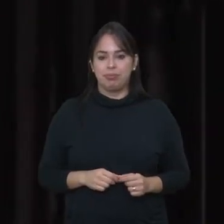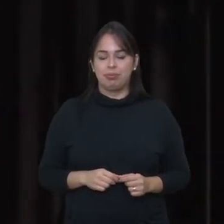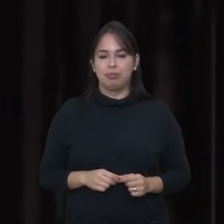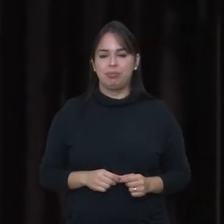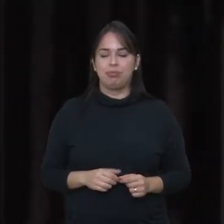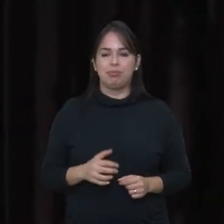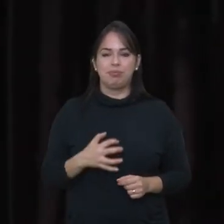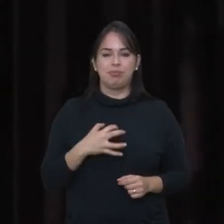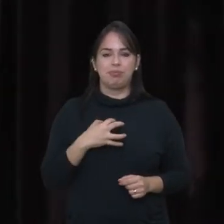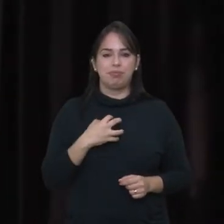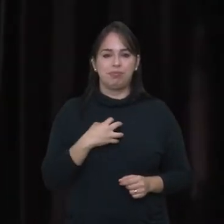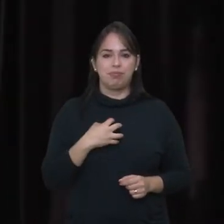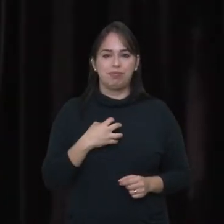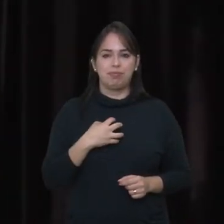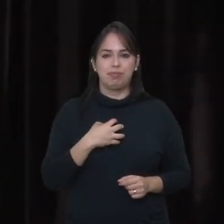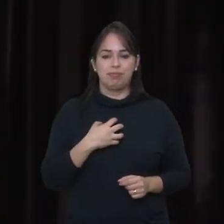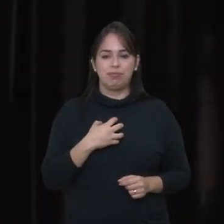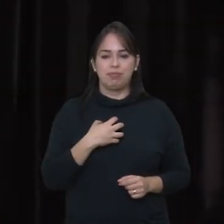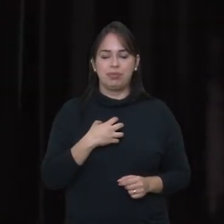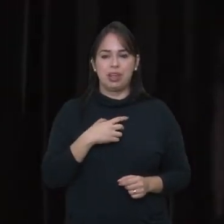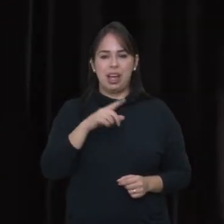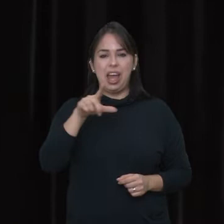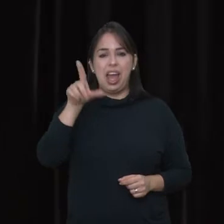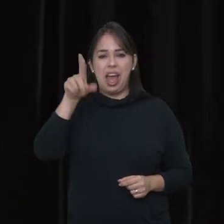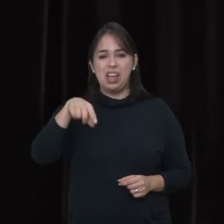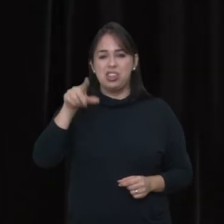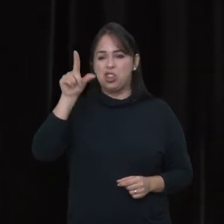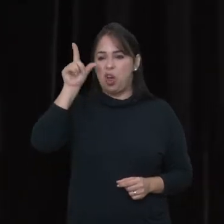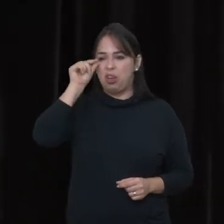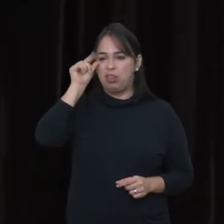É um sentimento que é sono